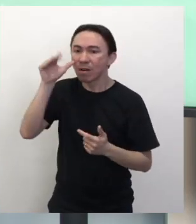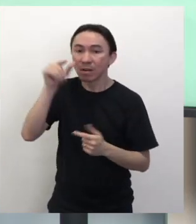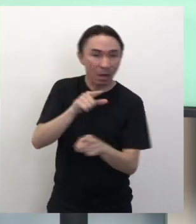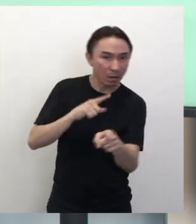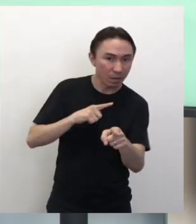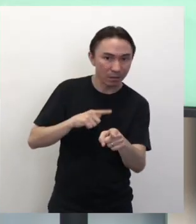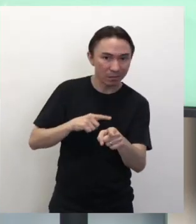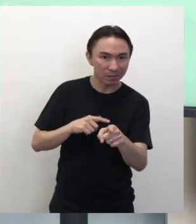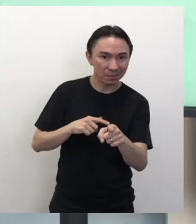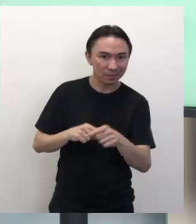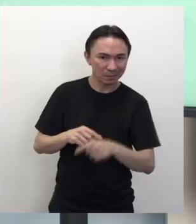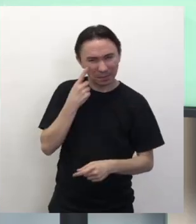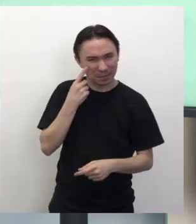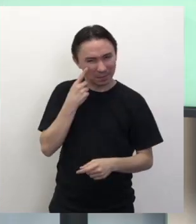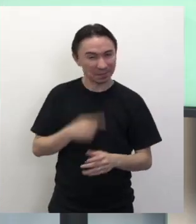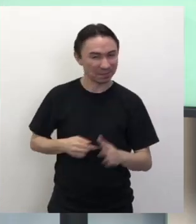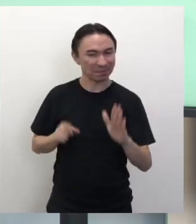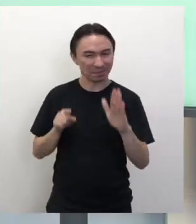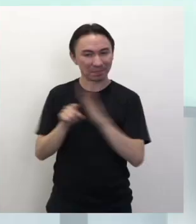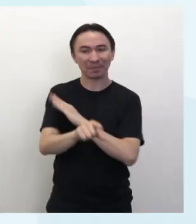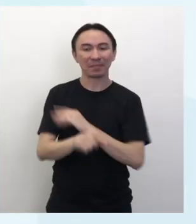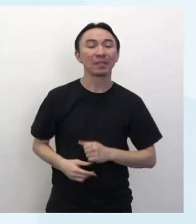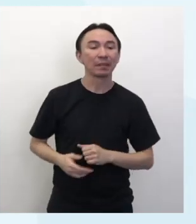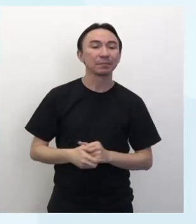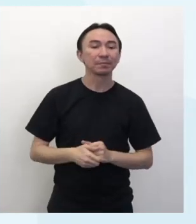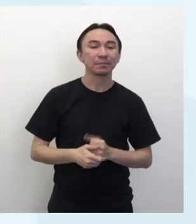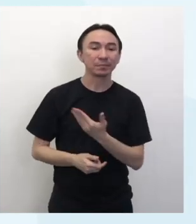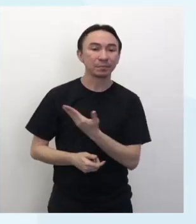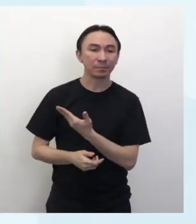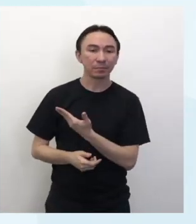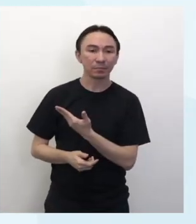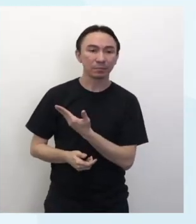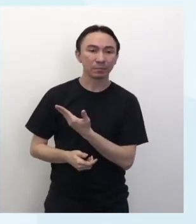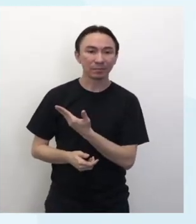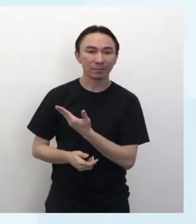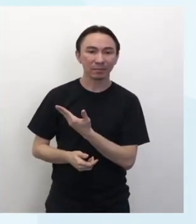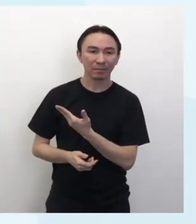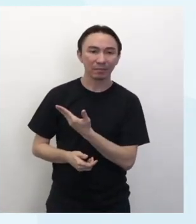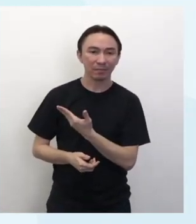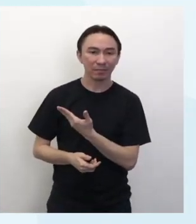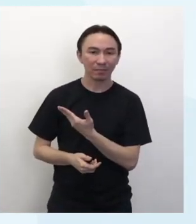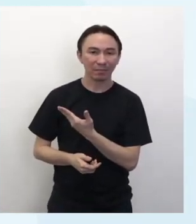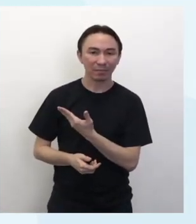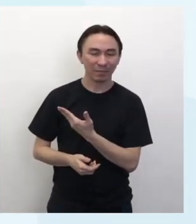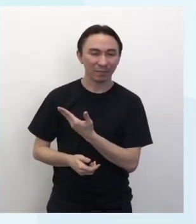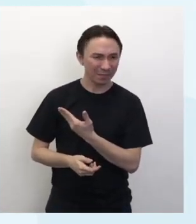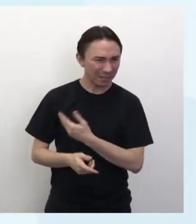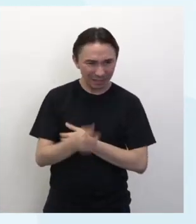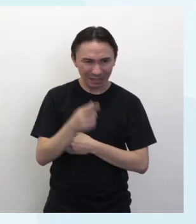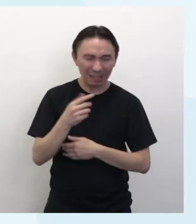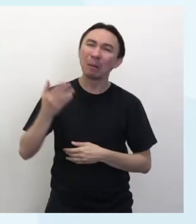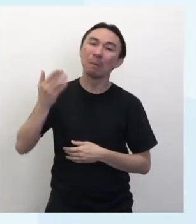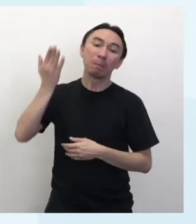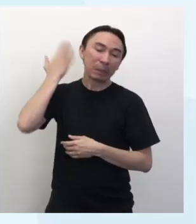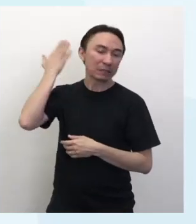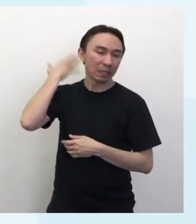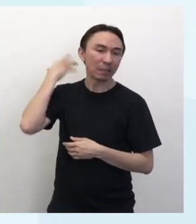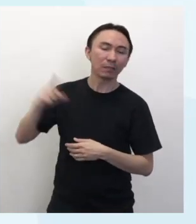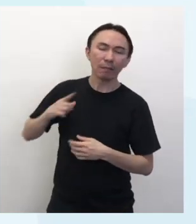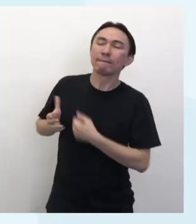acabar com a gente. Olha a questão, vamos lá para a questão. Não tinha a carícia lacrimosa de outro tempo,